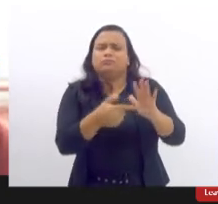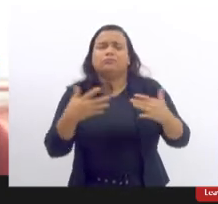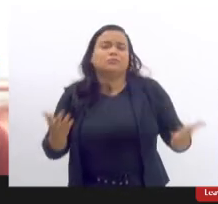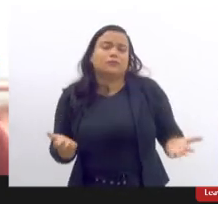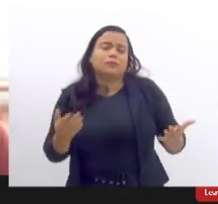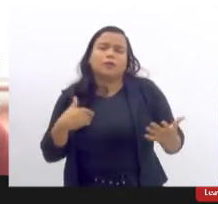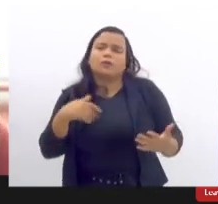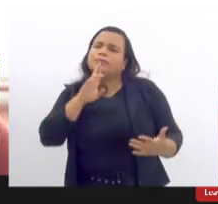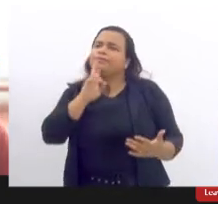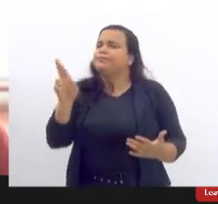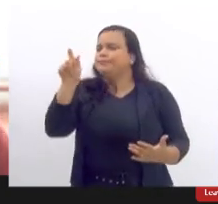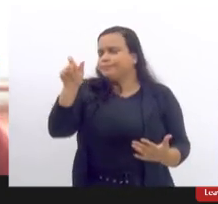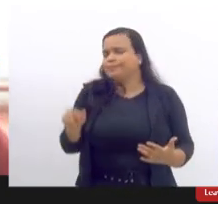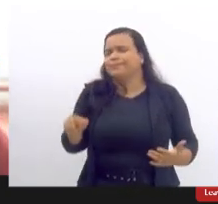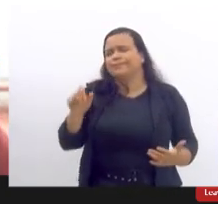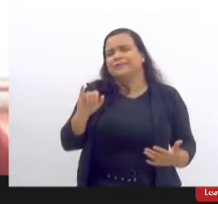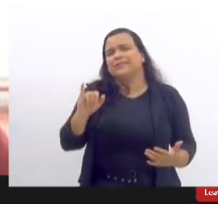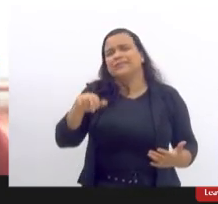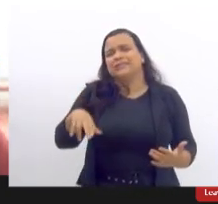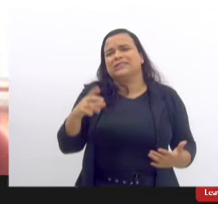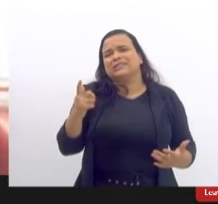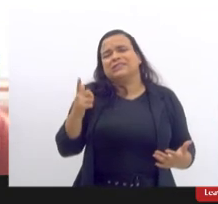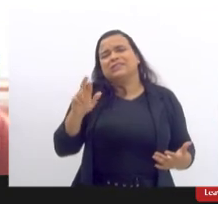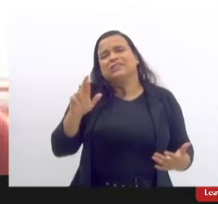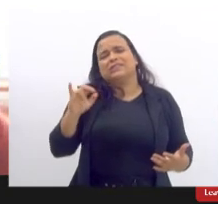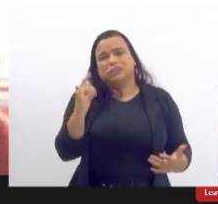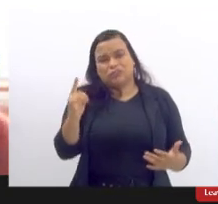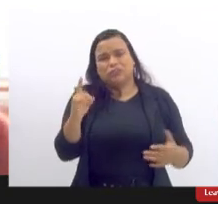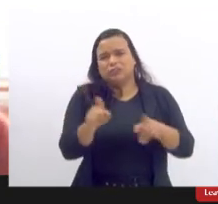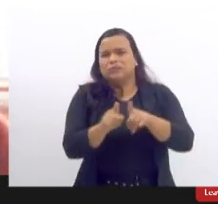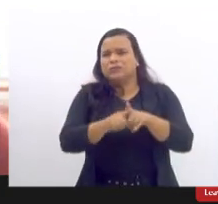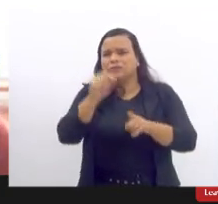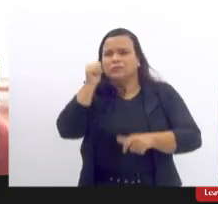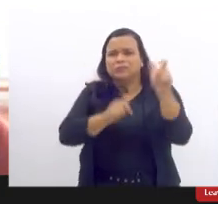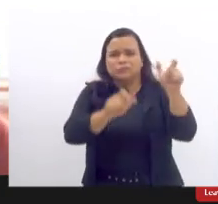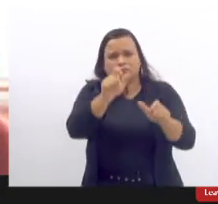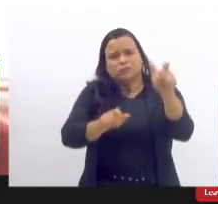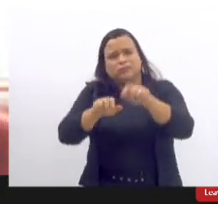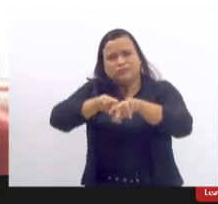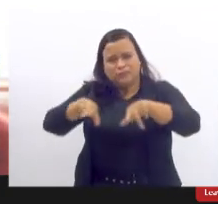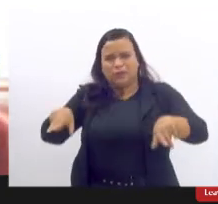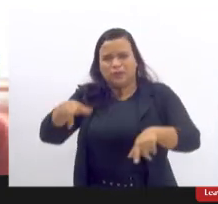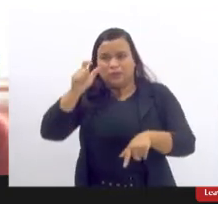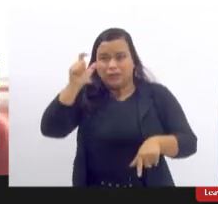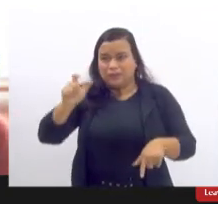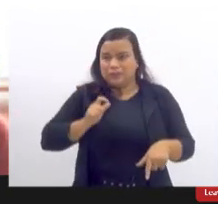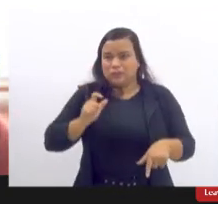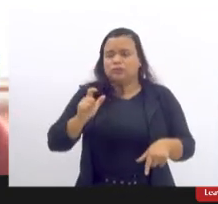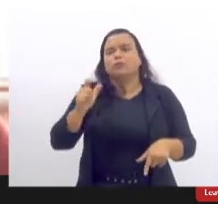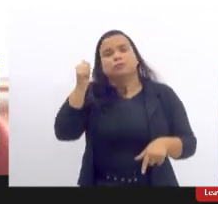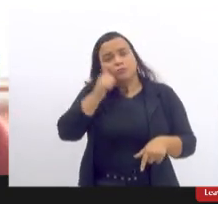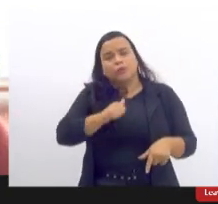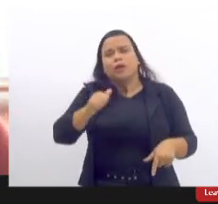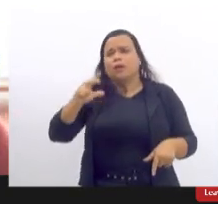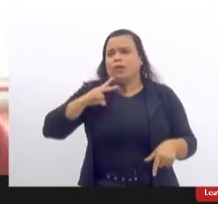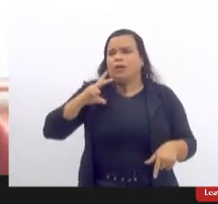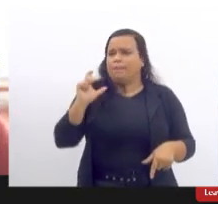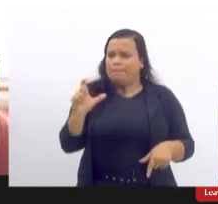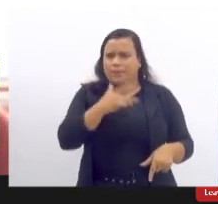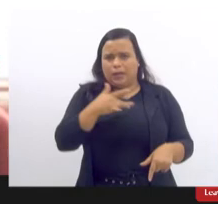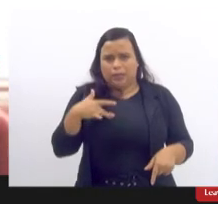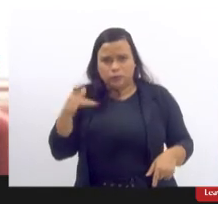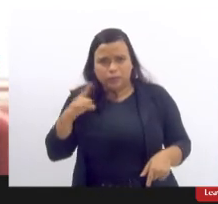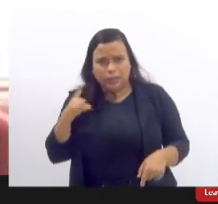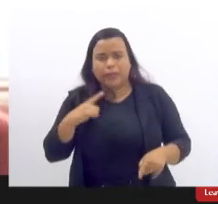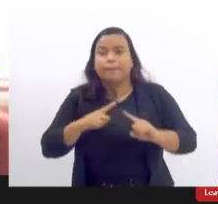respondendo a Ingrid para essas mulheres que nos assistem tanto as mulheres que tem plano de saúde mas às vezes não tem condições